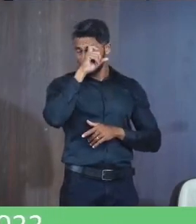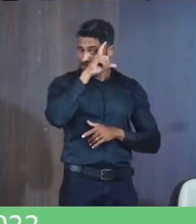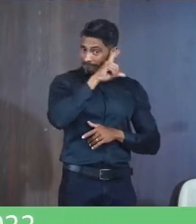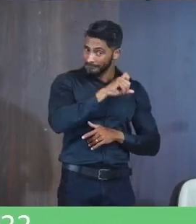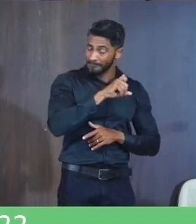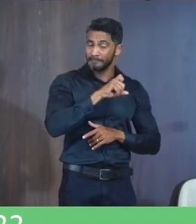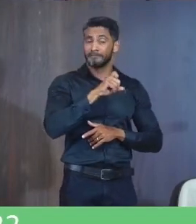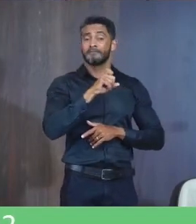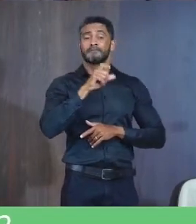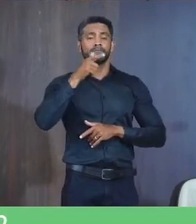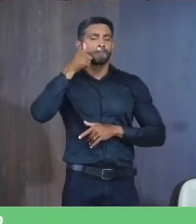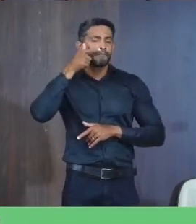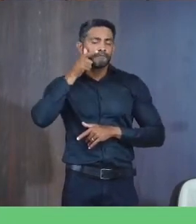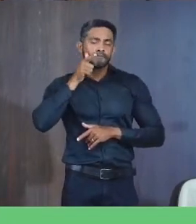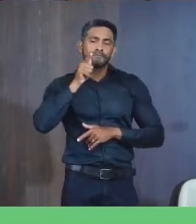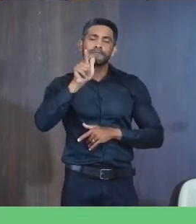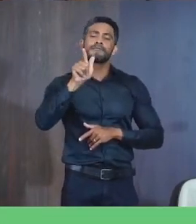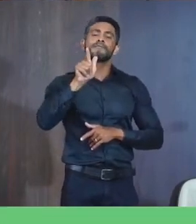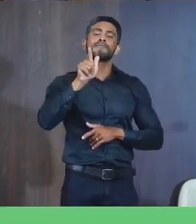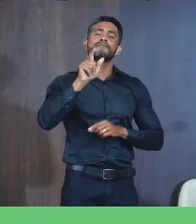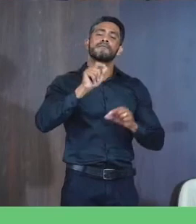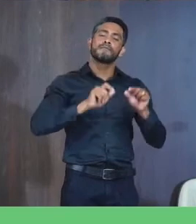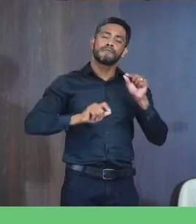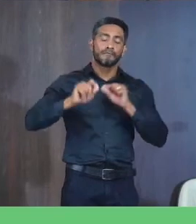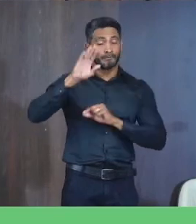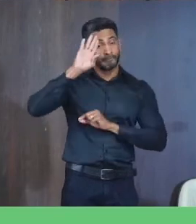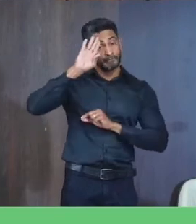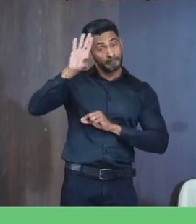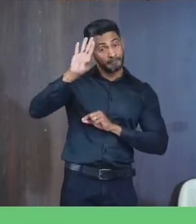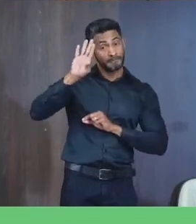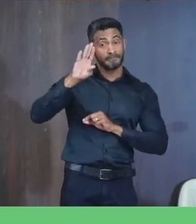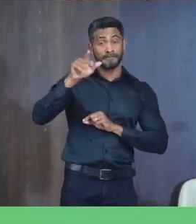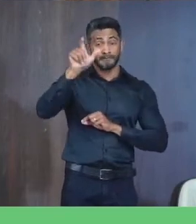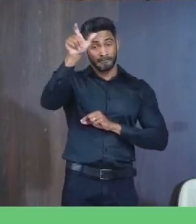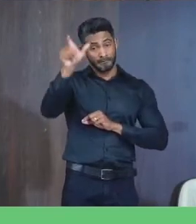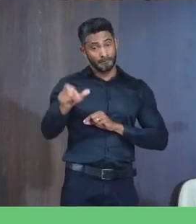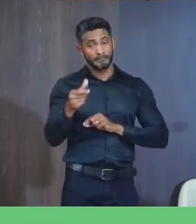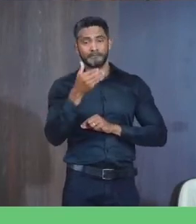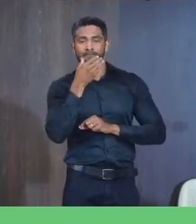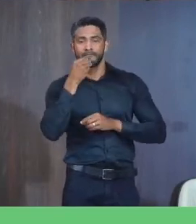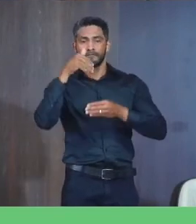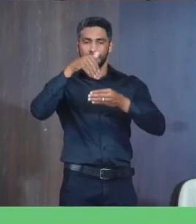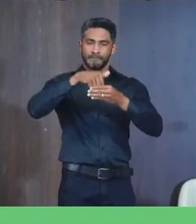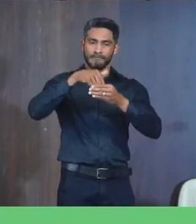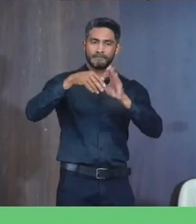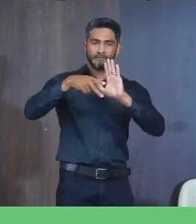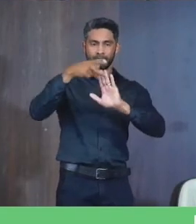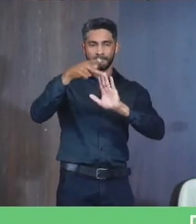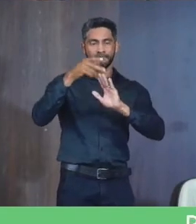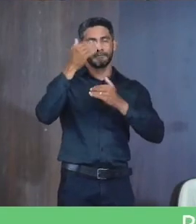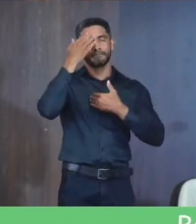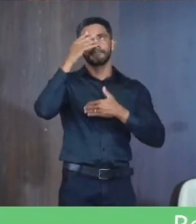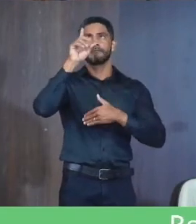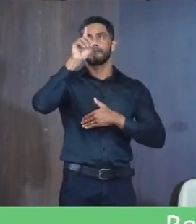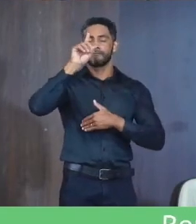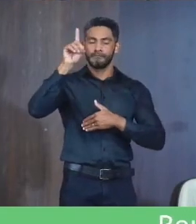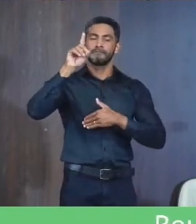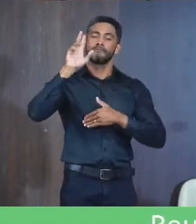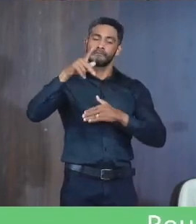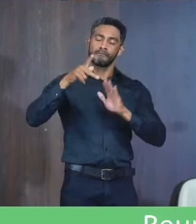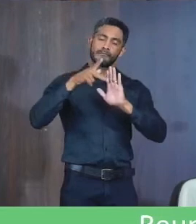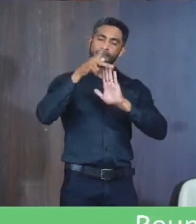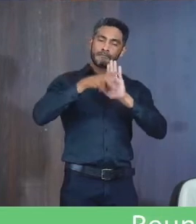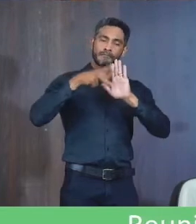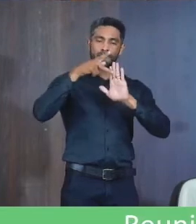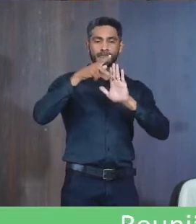Para convencer Principalmente Muitos homens A votar Num projeto Desse E graças a Deus Agora se tornou Um programa